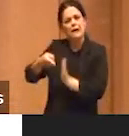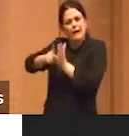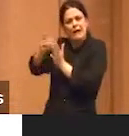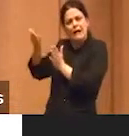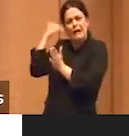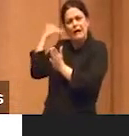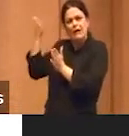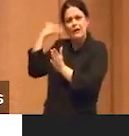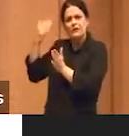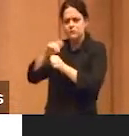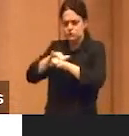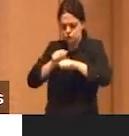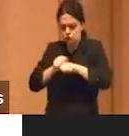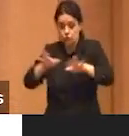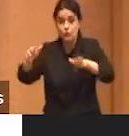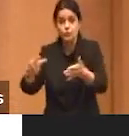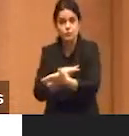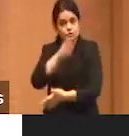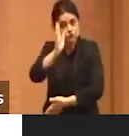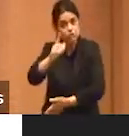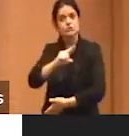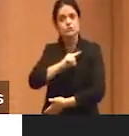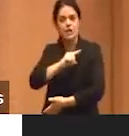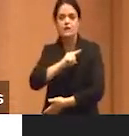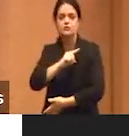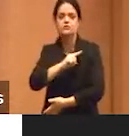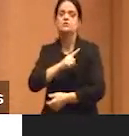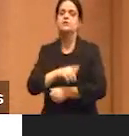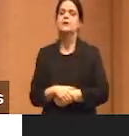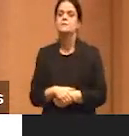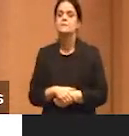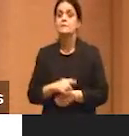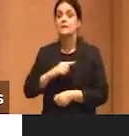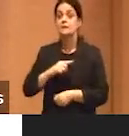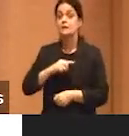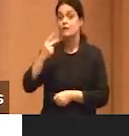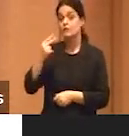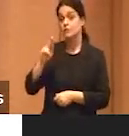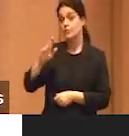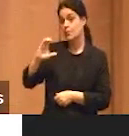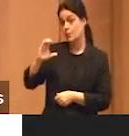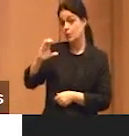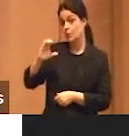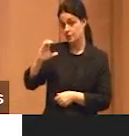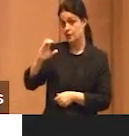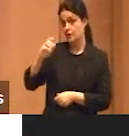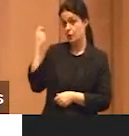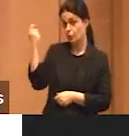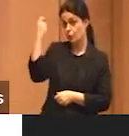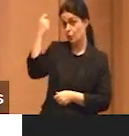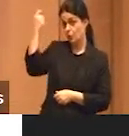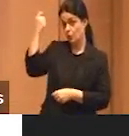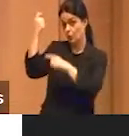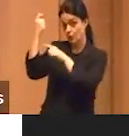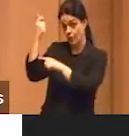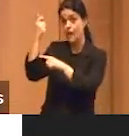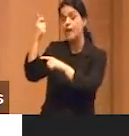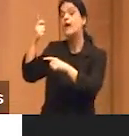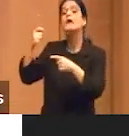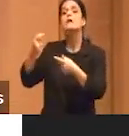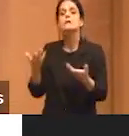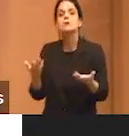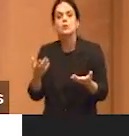Rádio, TV e Tecnologia da PUC, do Rio Grande do Sul, acho que foi PUC, se oferece e,